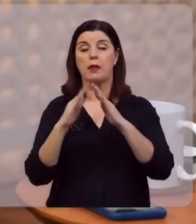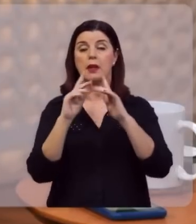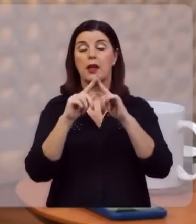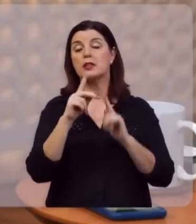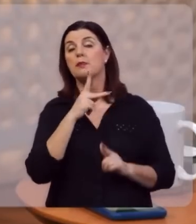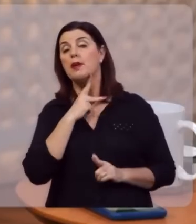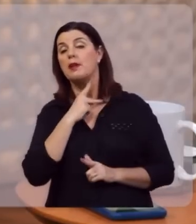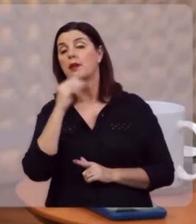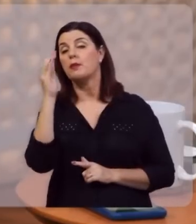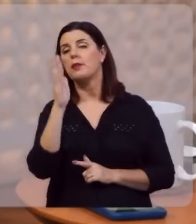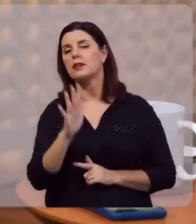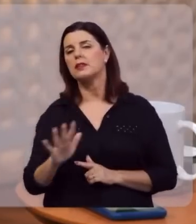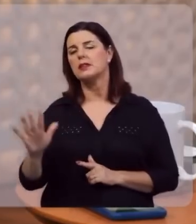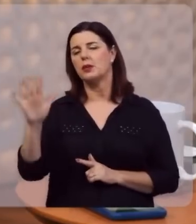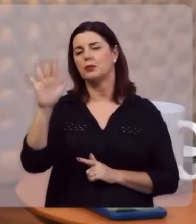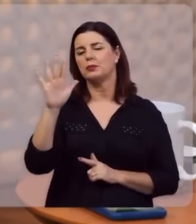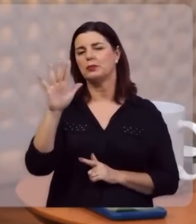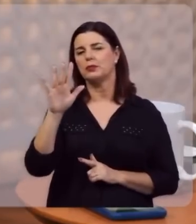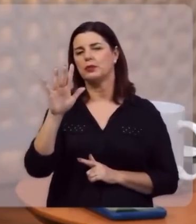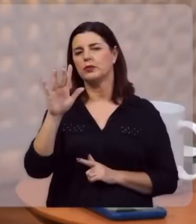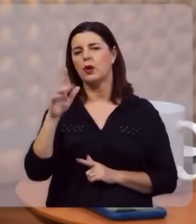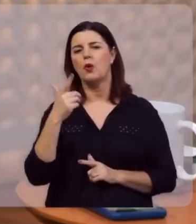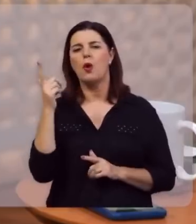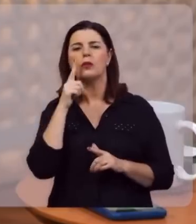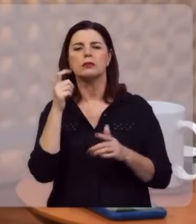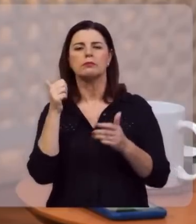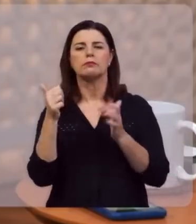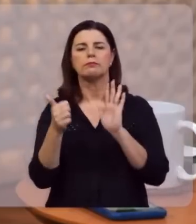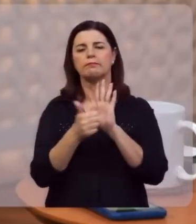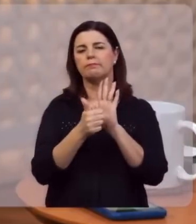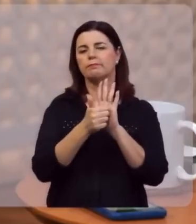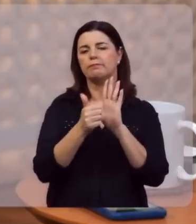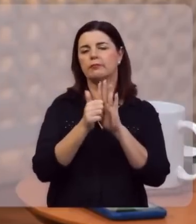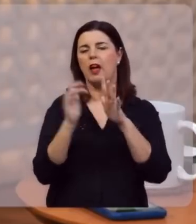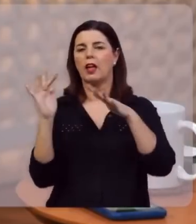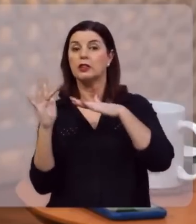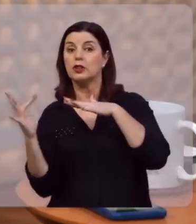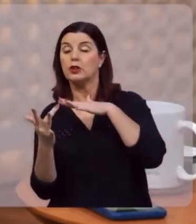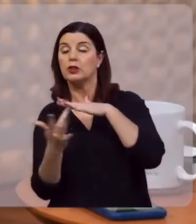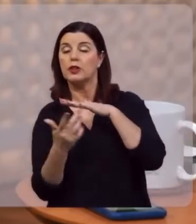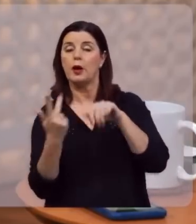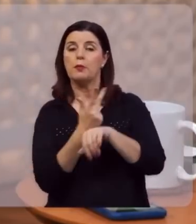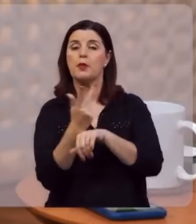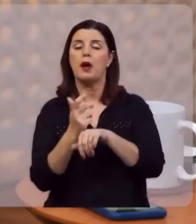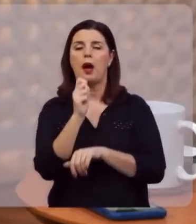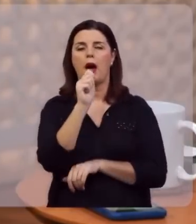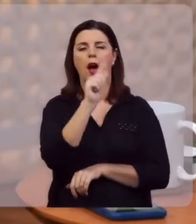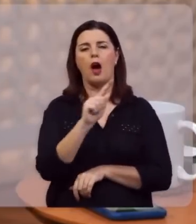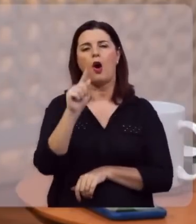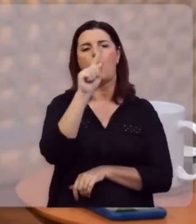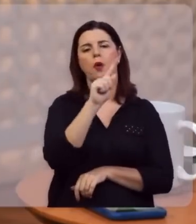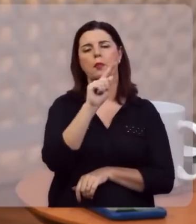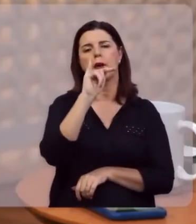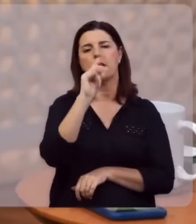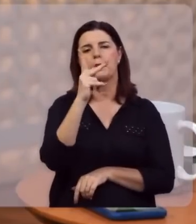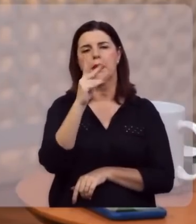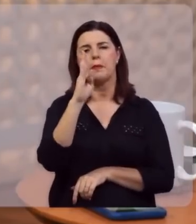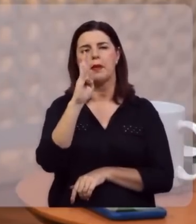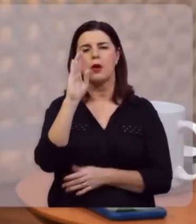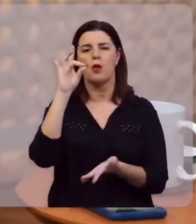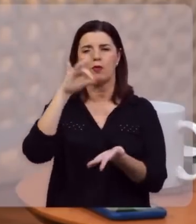a nossa igreja, a igreja presbiteriana, do Brasil, nos siga, nas redes sociais, sempre procurando, pelo arroba,